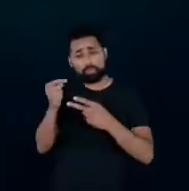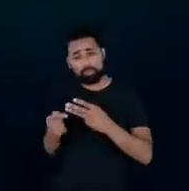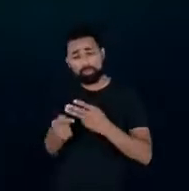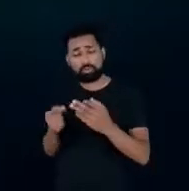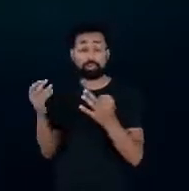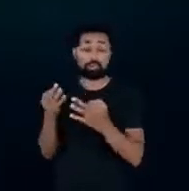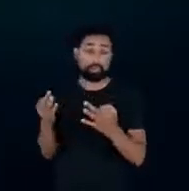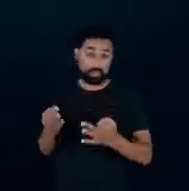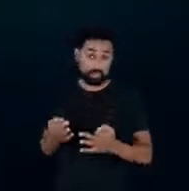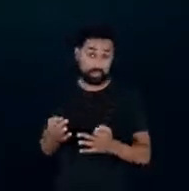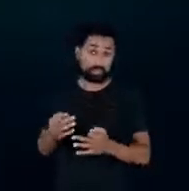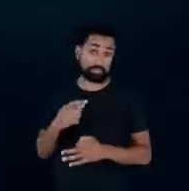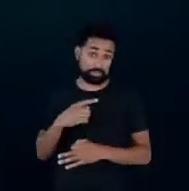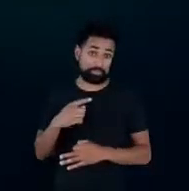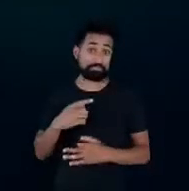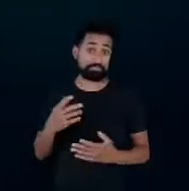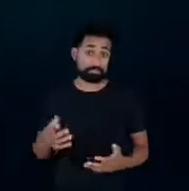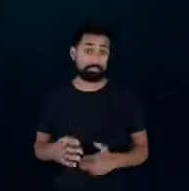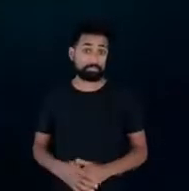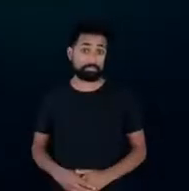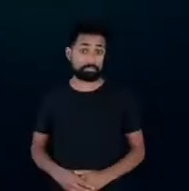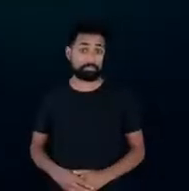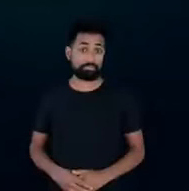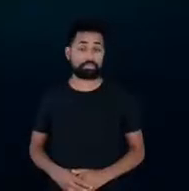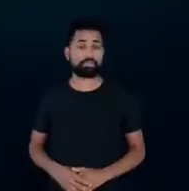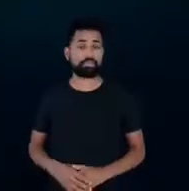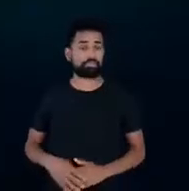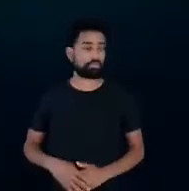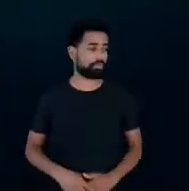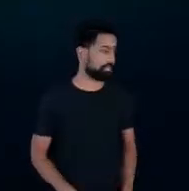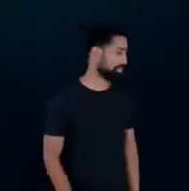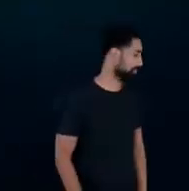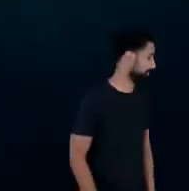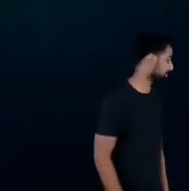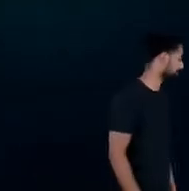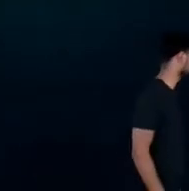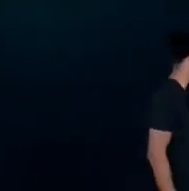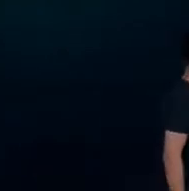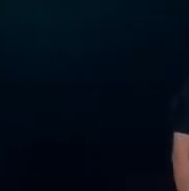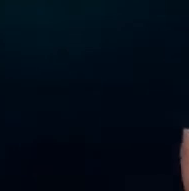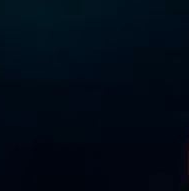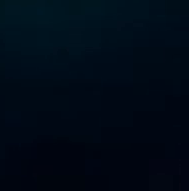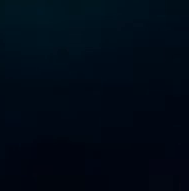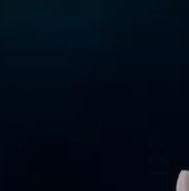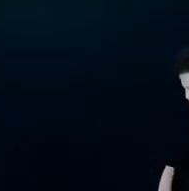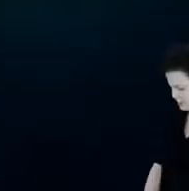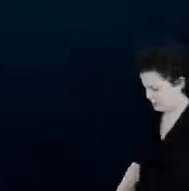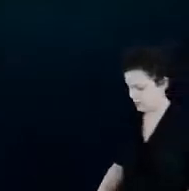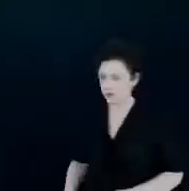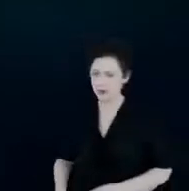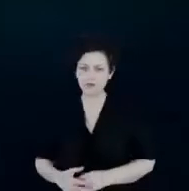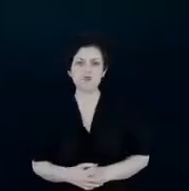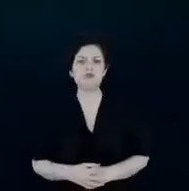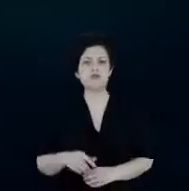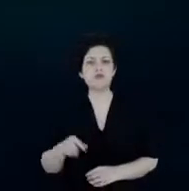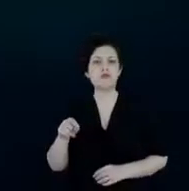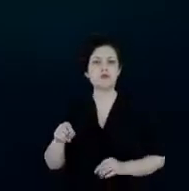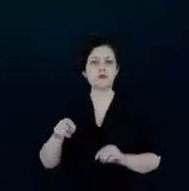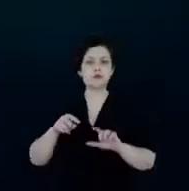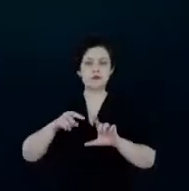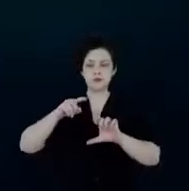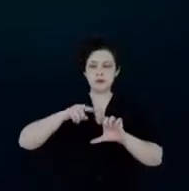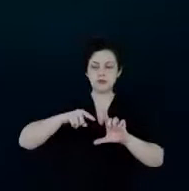para o setor industrial por exemplo que são índices mínimos de motores e transformadores de distribuição